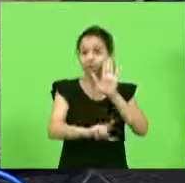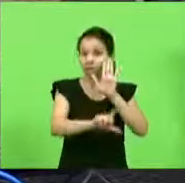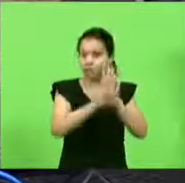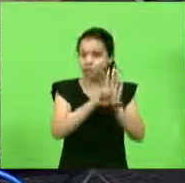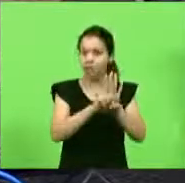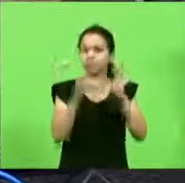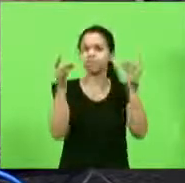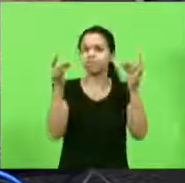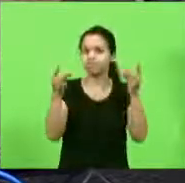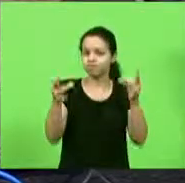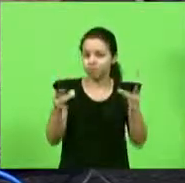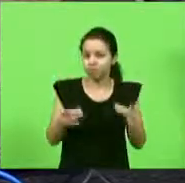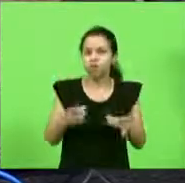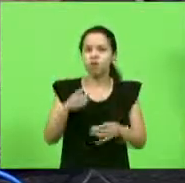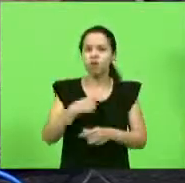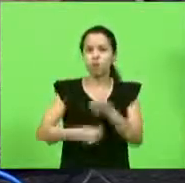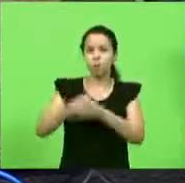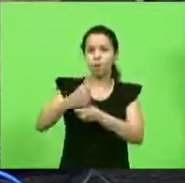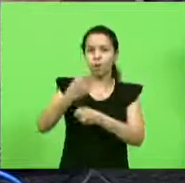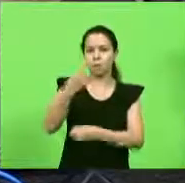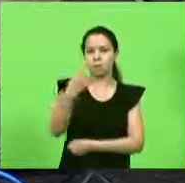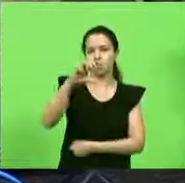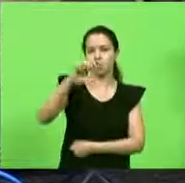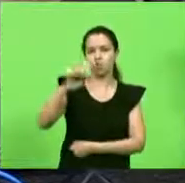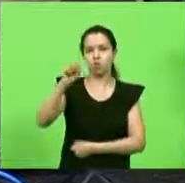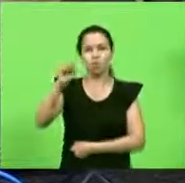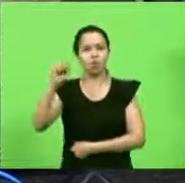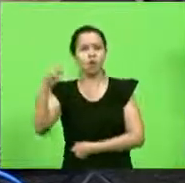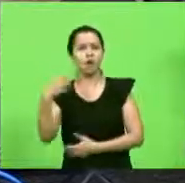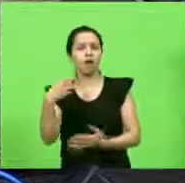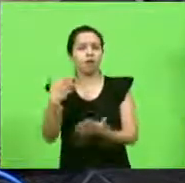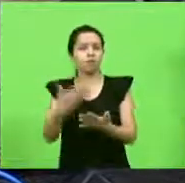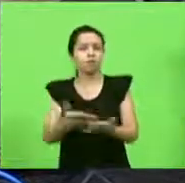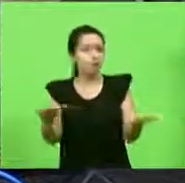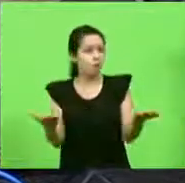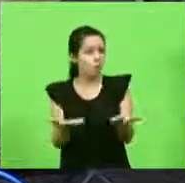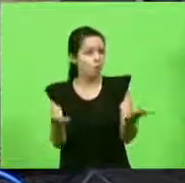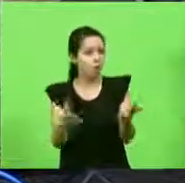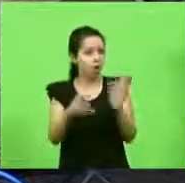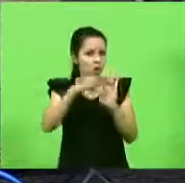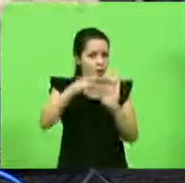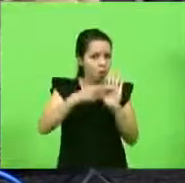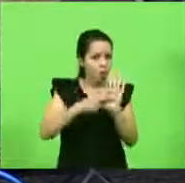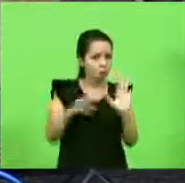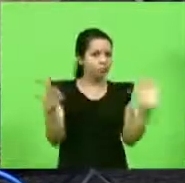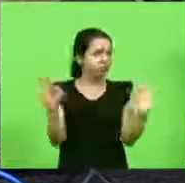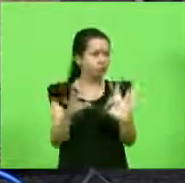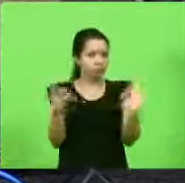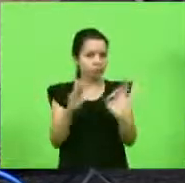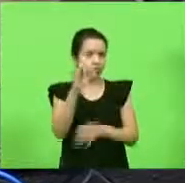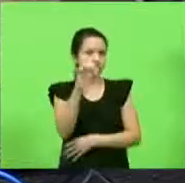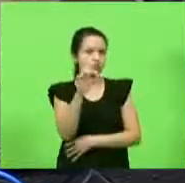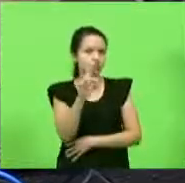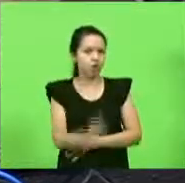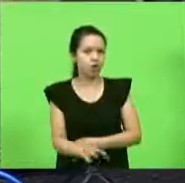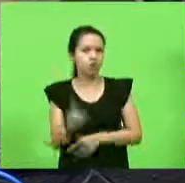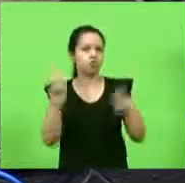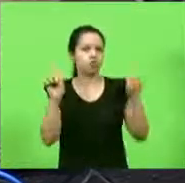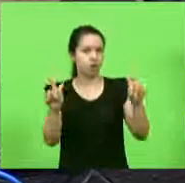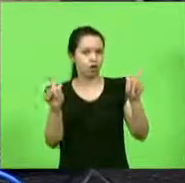Isso foi escrito em 1988. Até hoje, não foi regulamentado o direito de greve